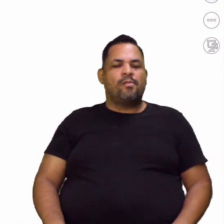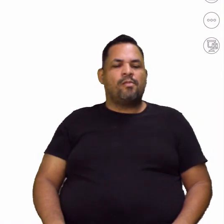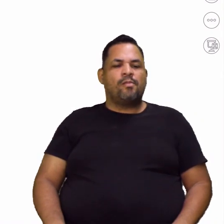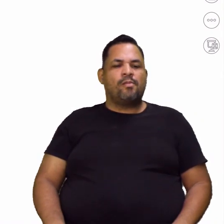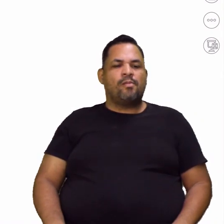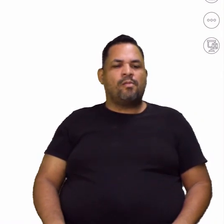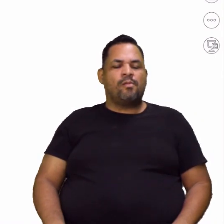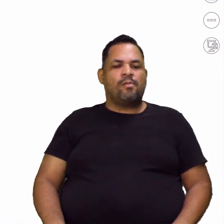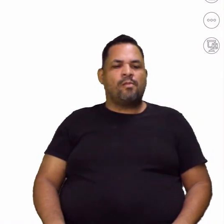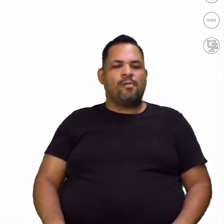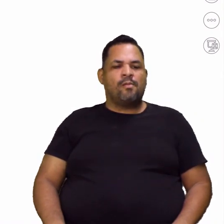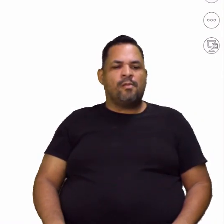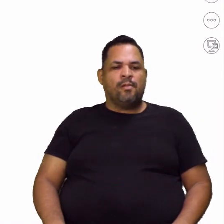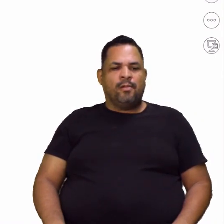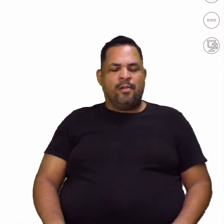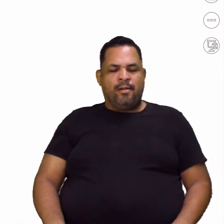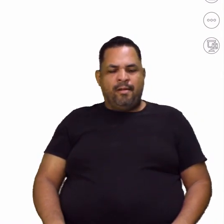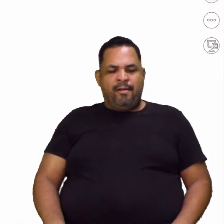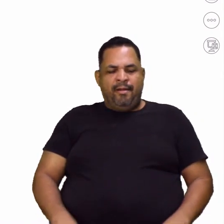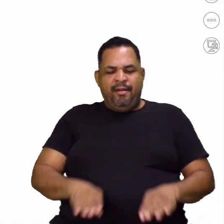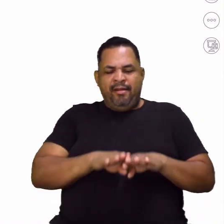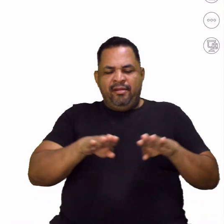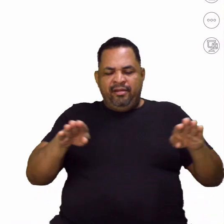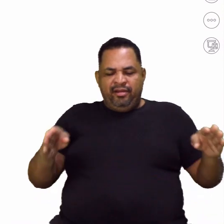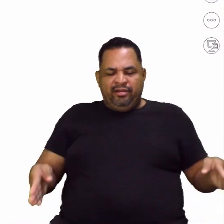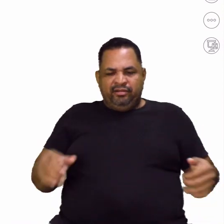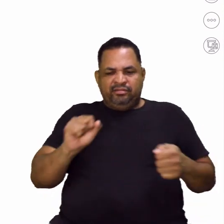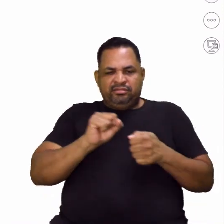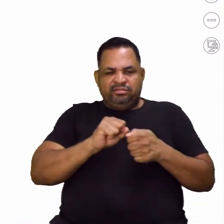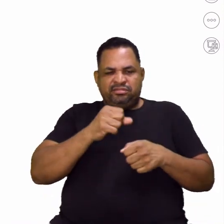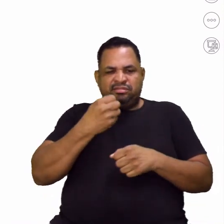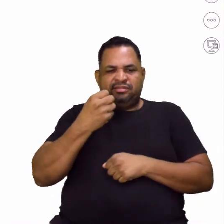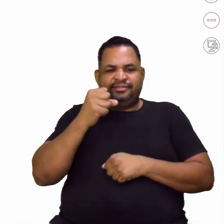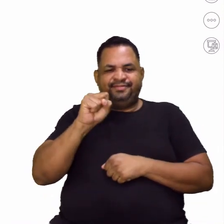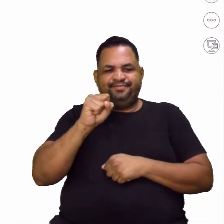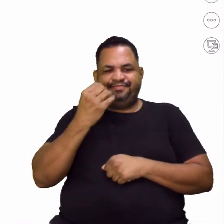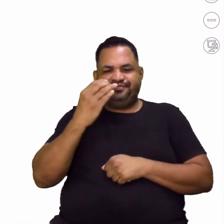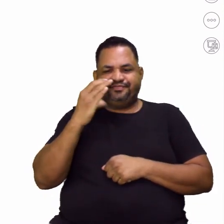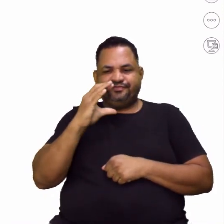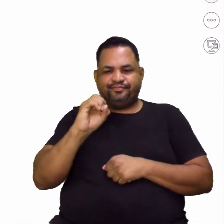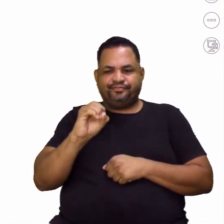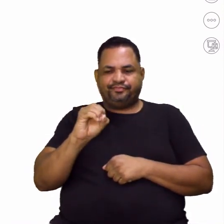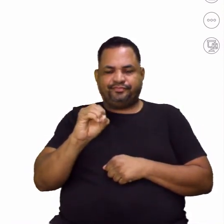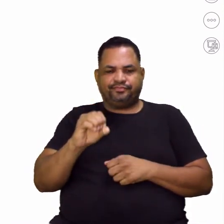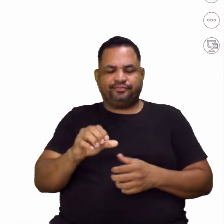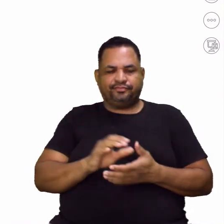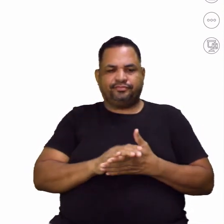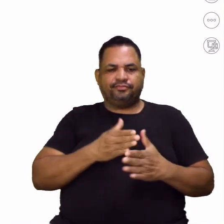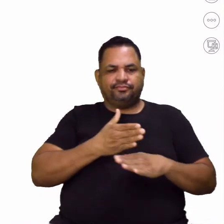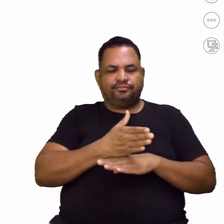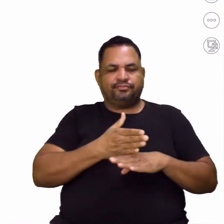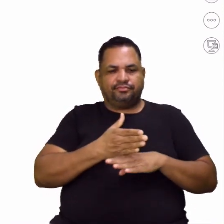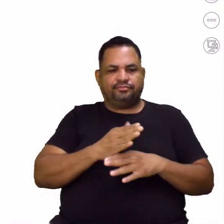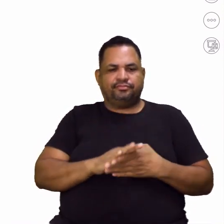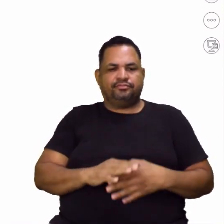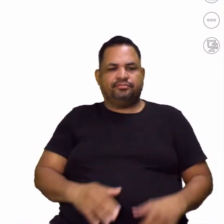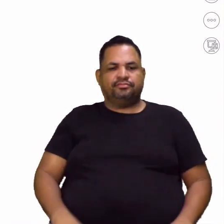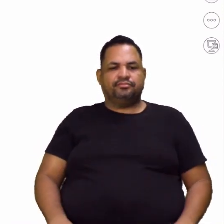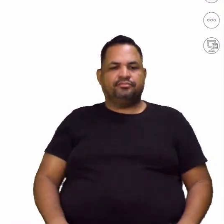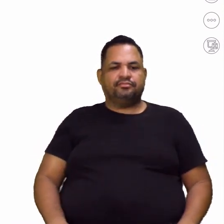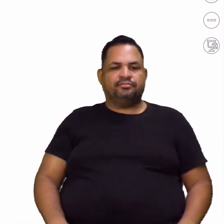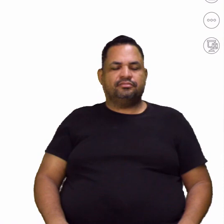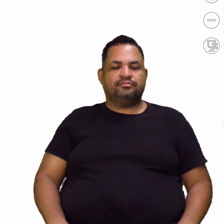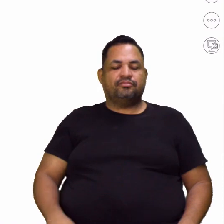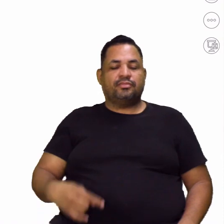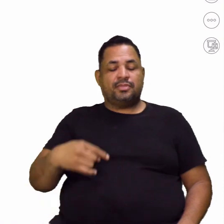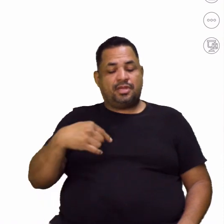Por exemplo, a mesa é feita de aço. Olha só, a faca é um aço. Aí eu falo assim, eu